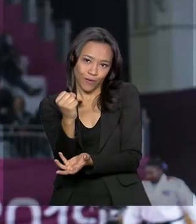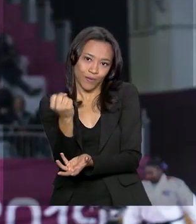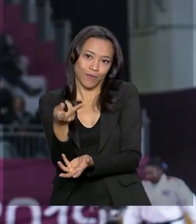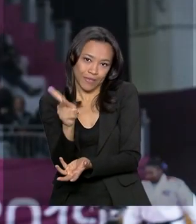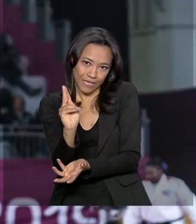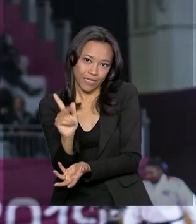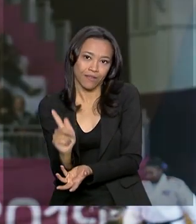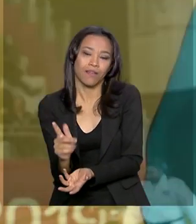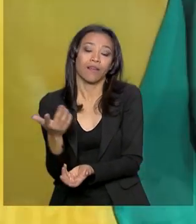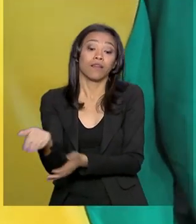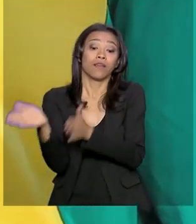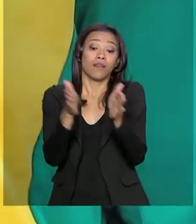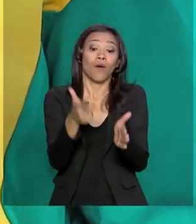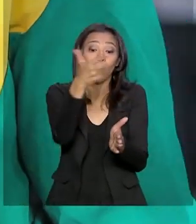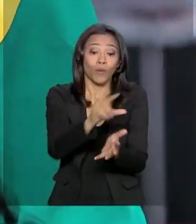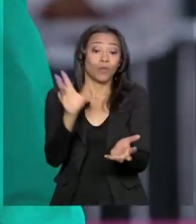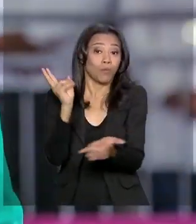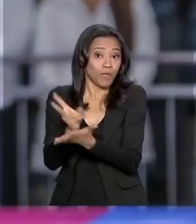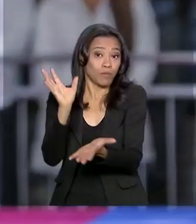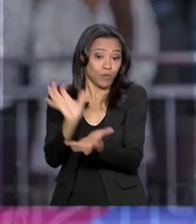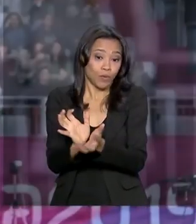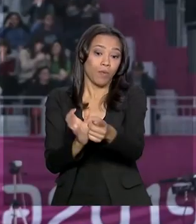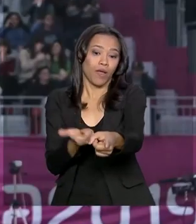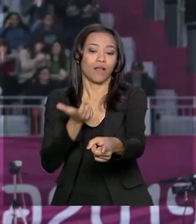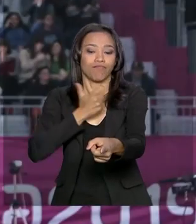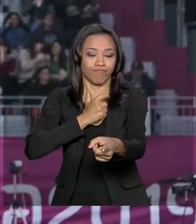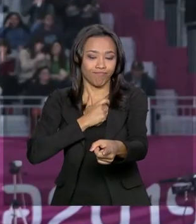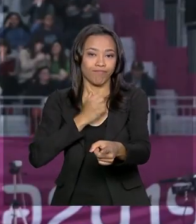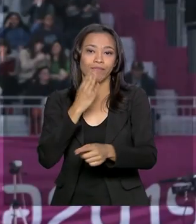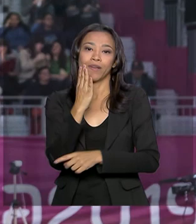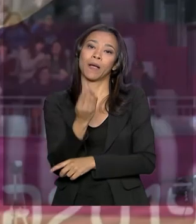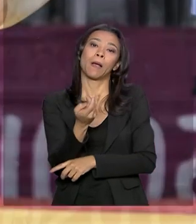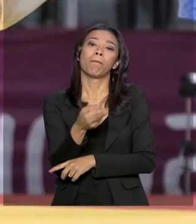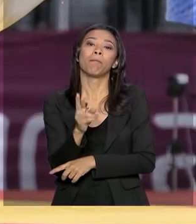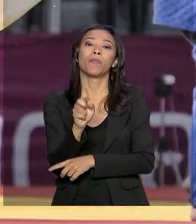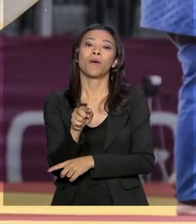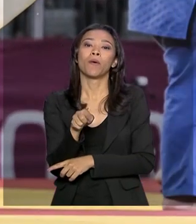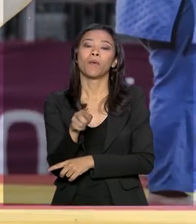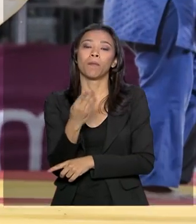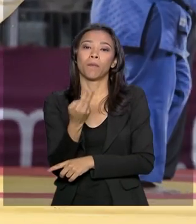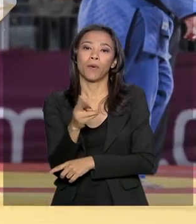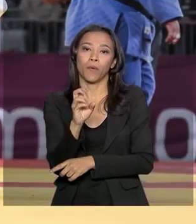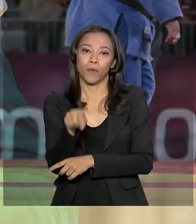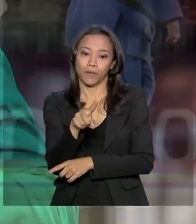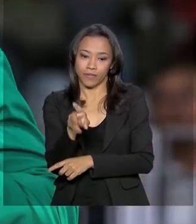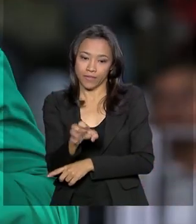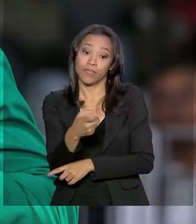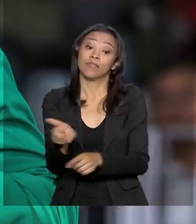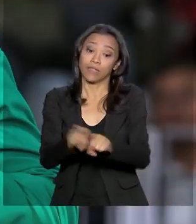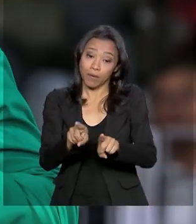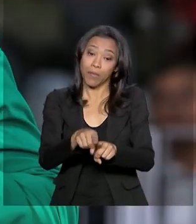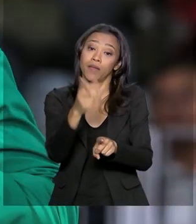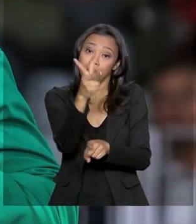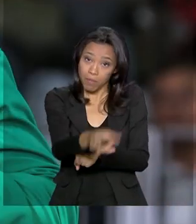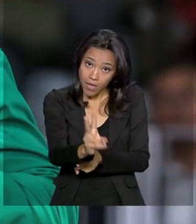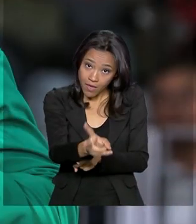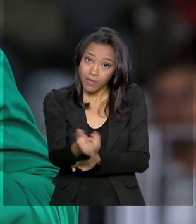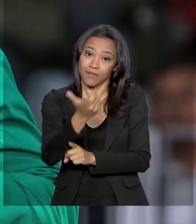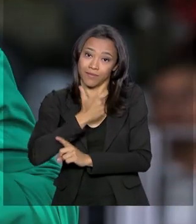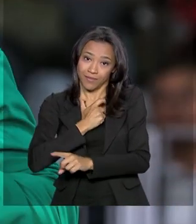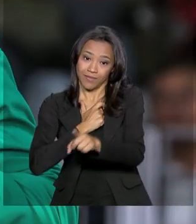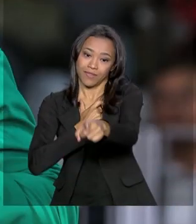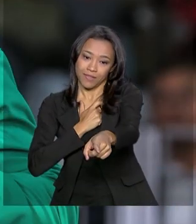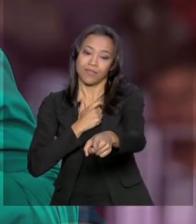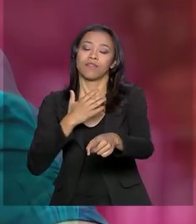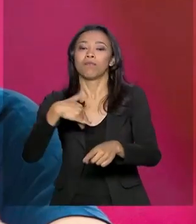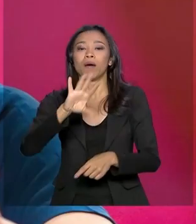categoria, Beatriz Souza ficou com o bronze. No masculino, Davi Moura também ficou com o bronze na categoria mais